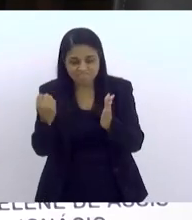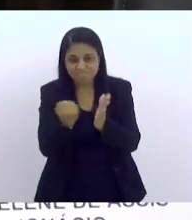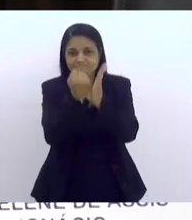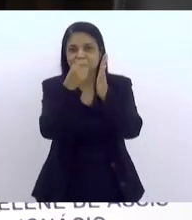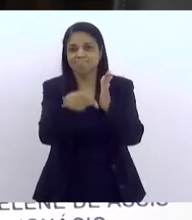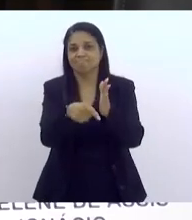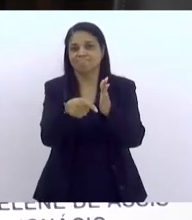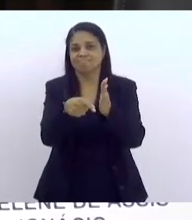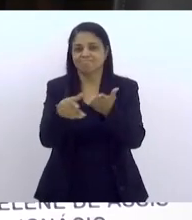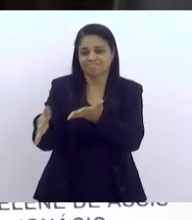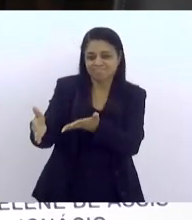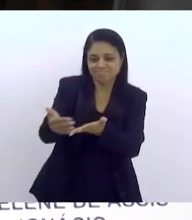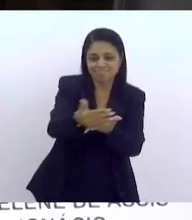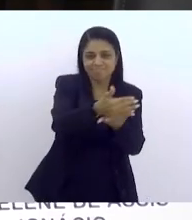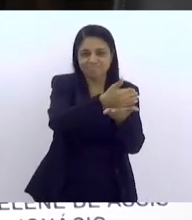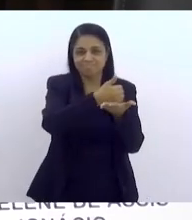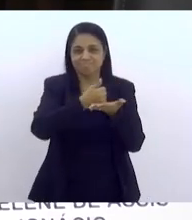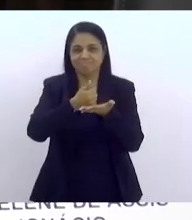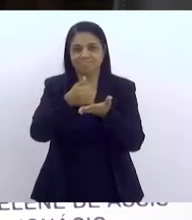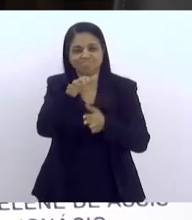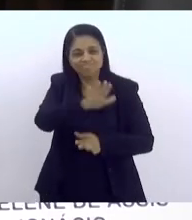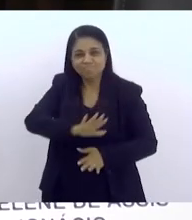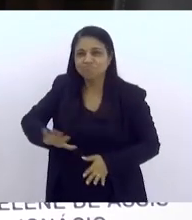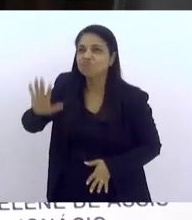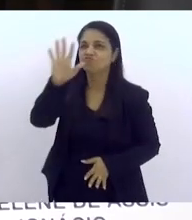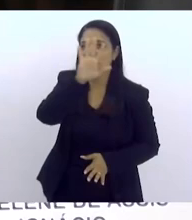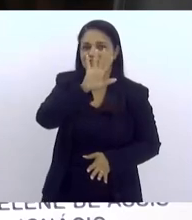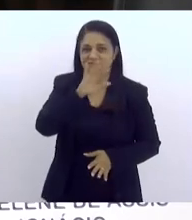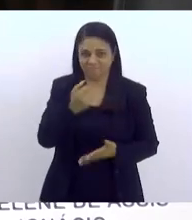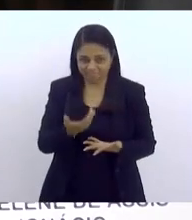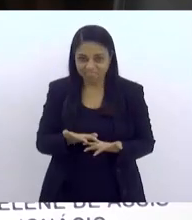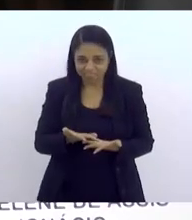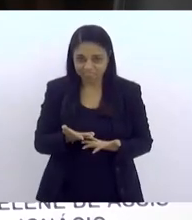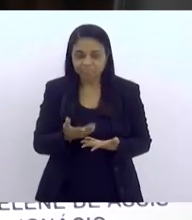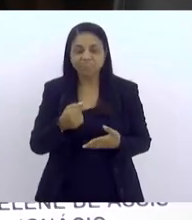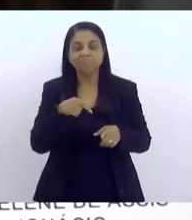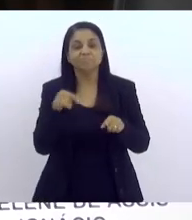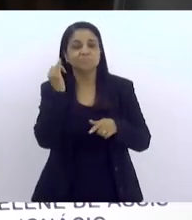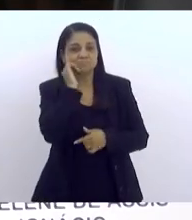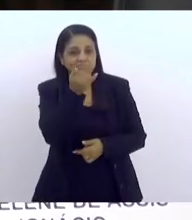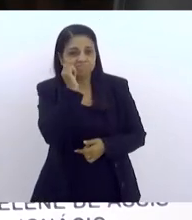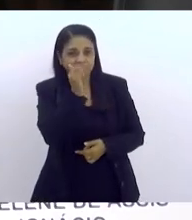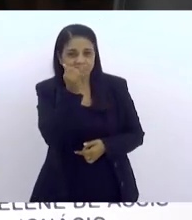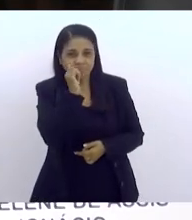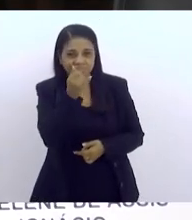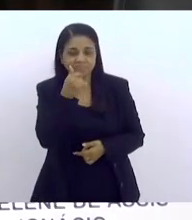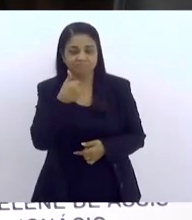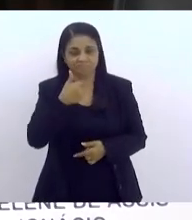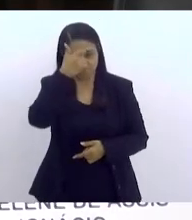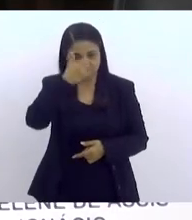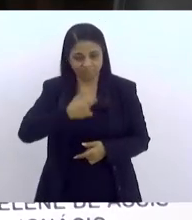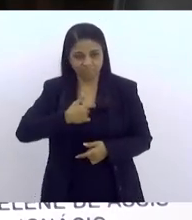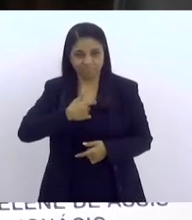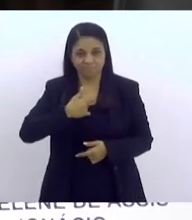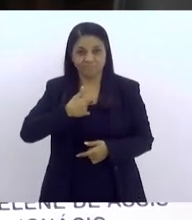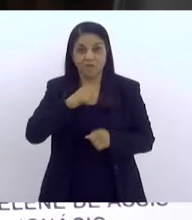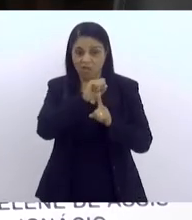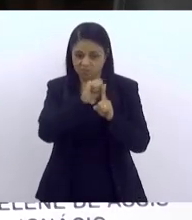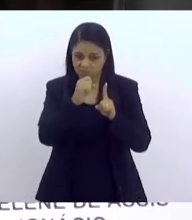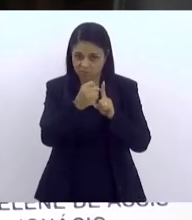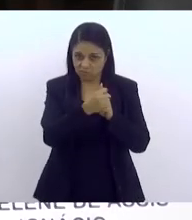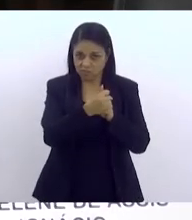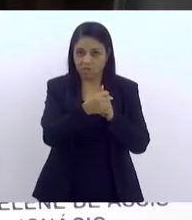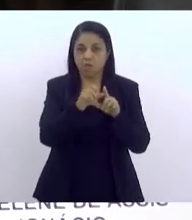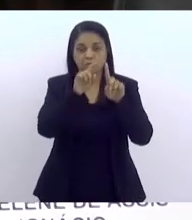nas estatísticas no âmbito geral. eu falo também, eu sou, além de assistente social,